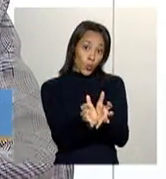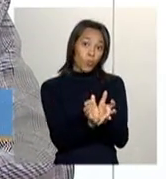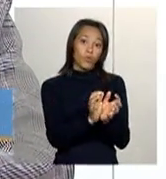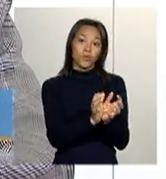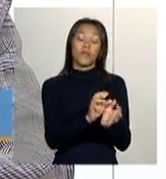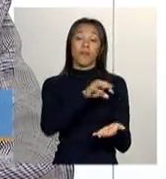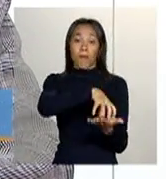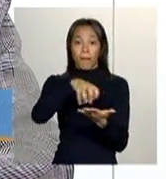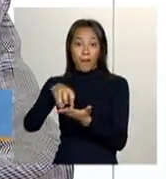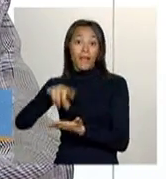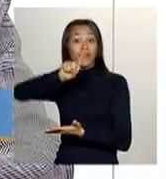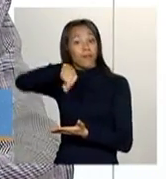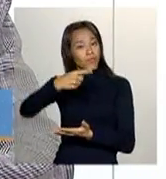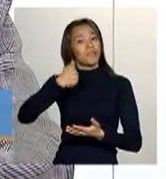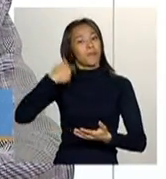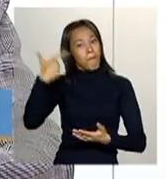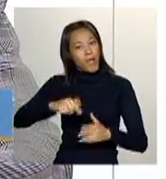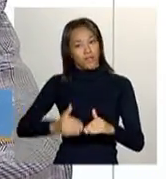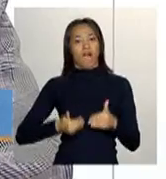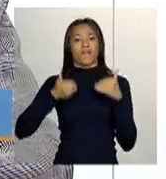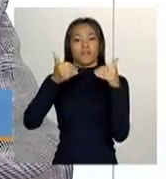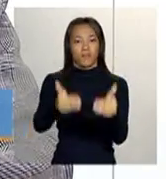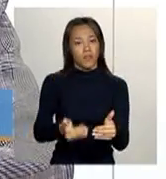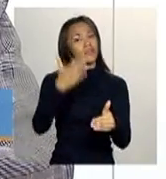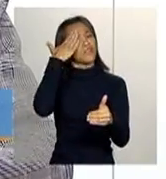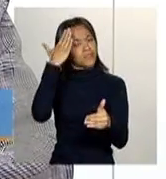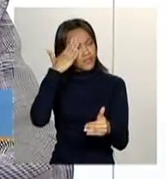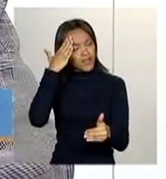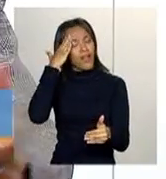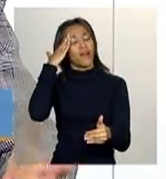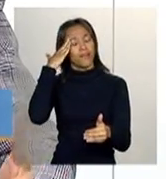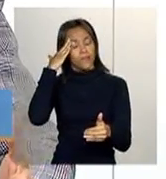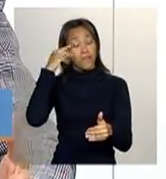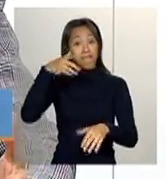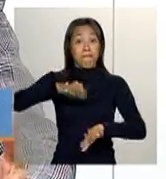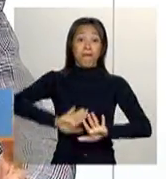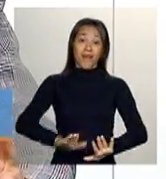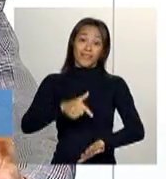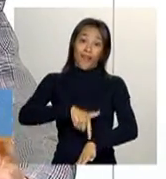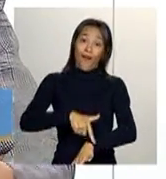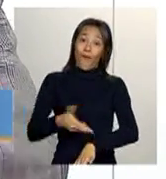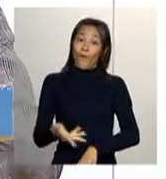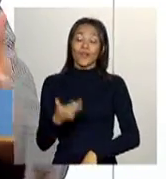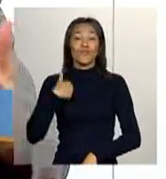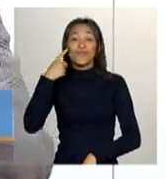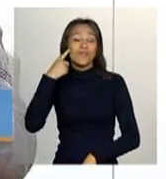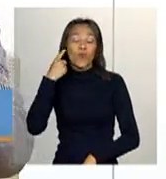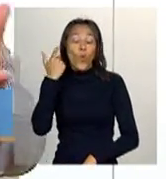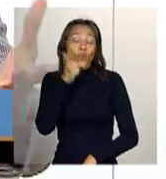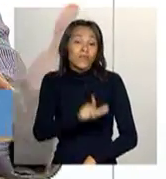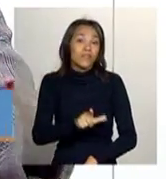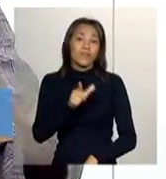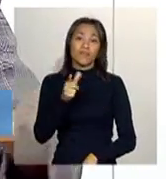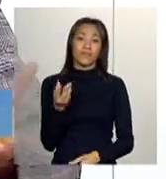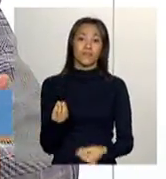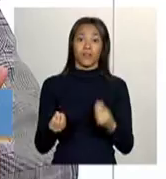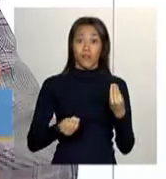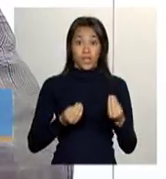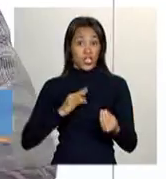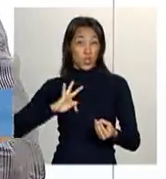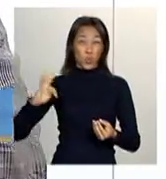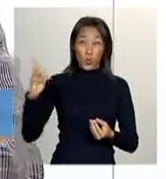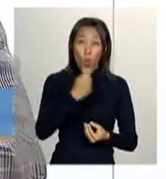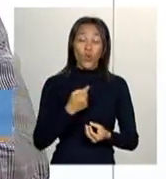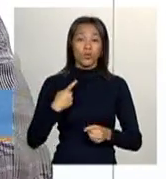precercesa precisamos avançar. A gente sabe disso, mas nesse momento a gente ainda não teve como, inclusive nós estamos em todos os